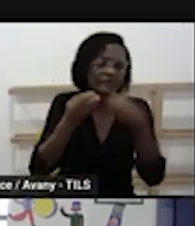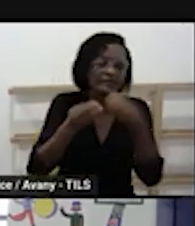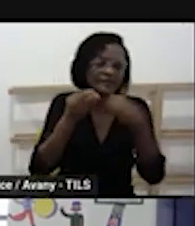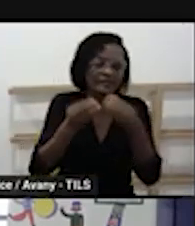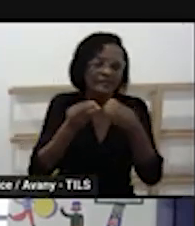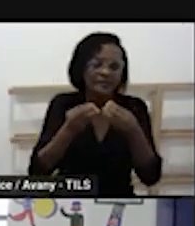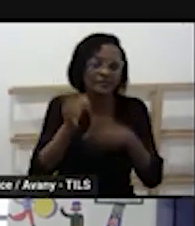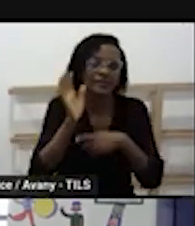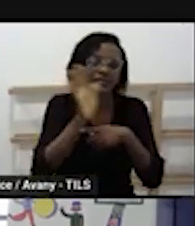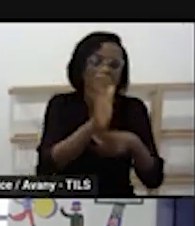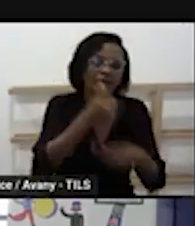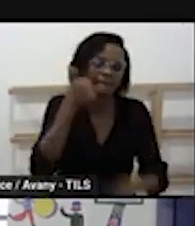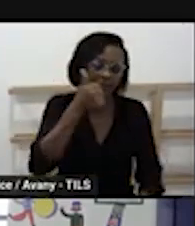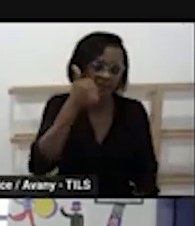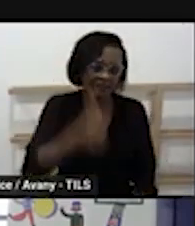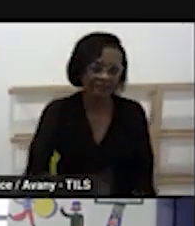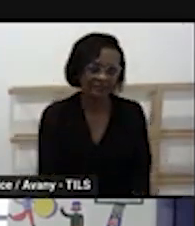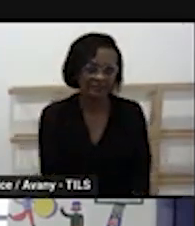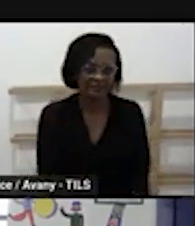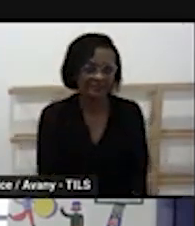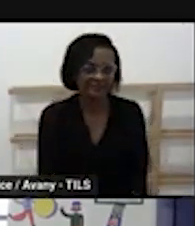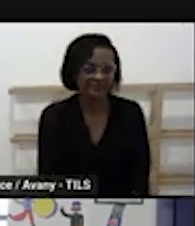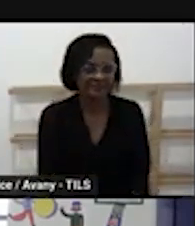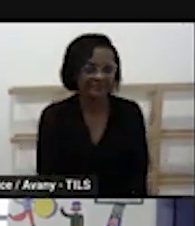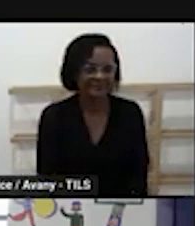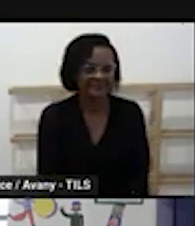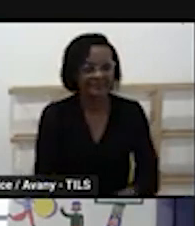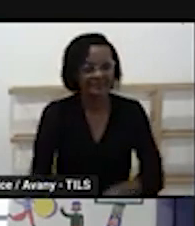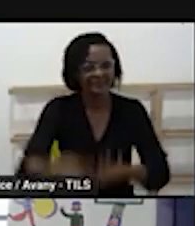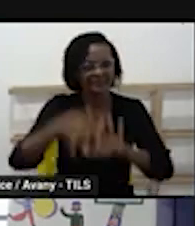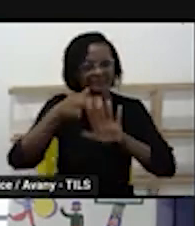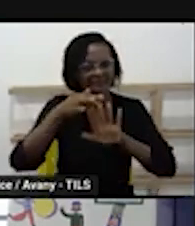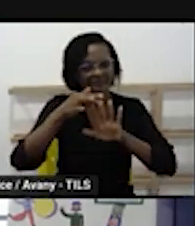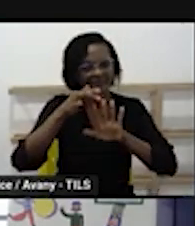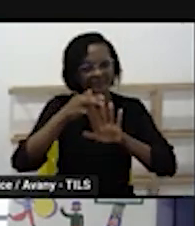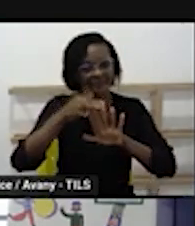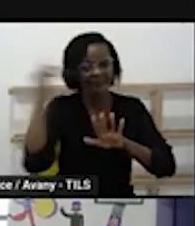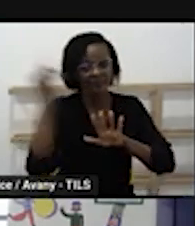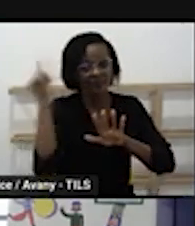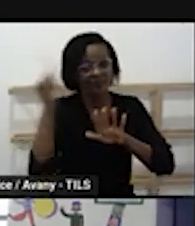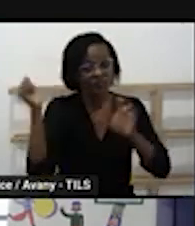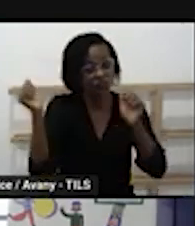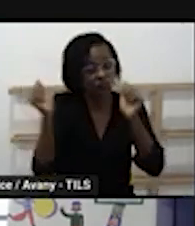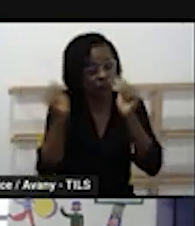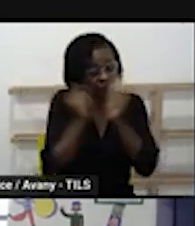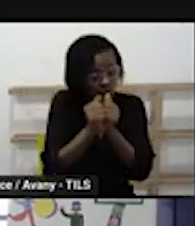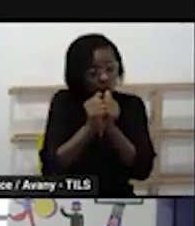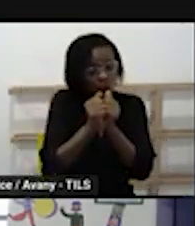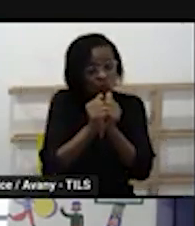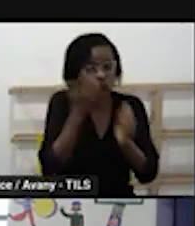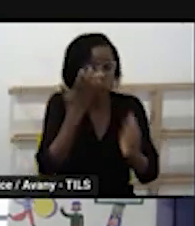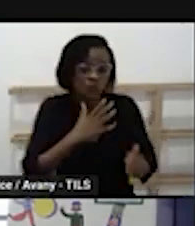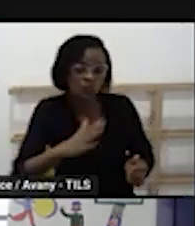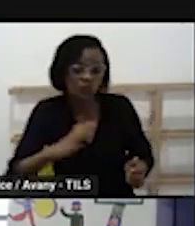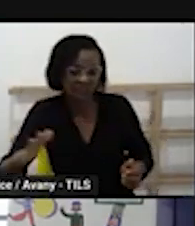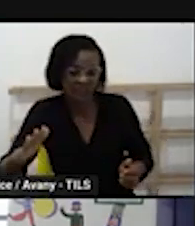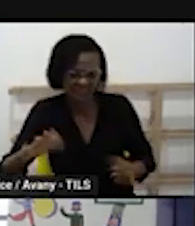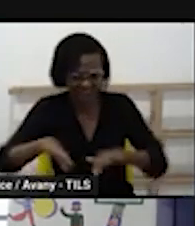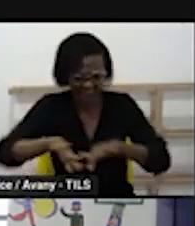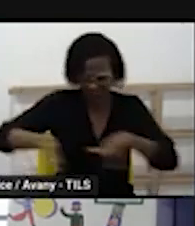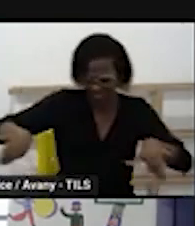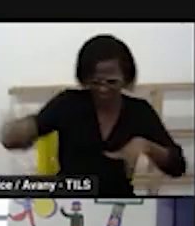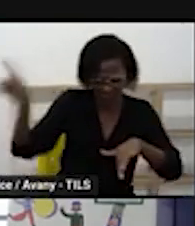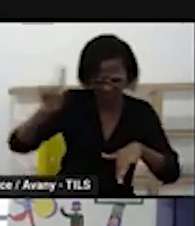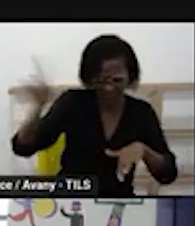interesse quando esse projeto é feito a partir do envolvimento e da participação das crianças porque assim